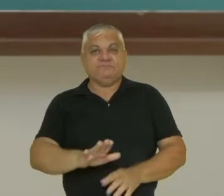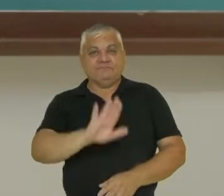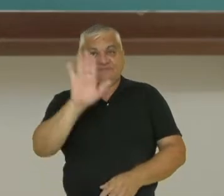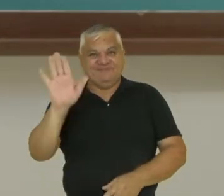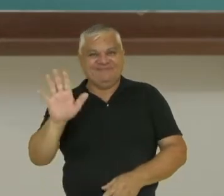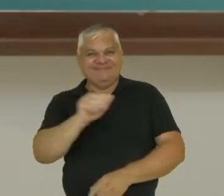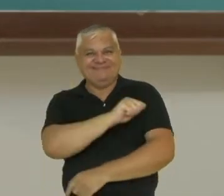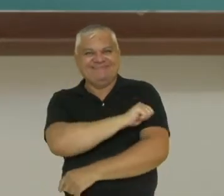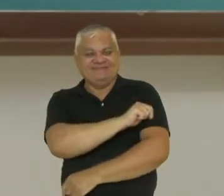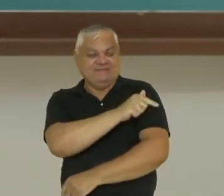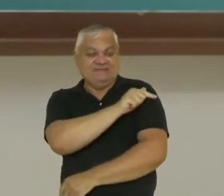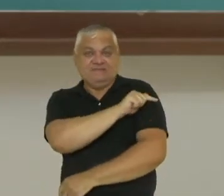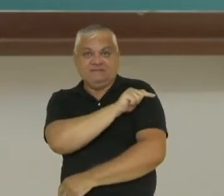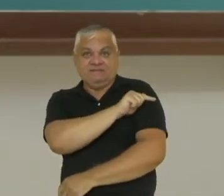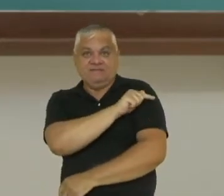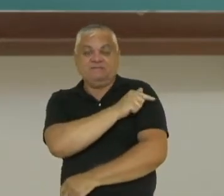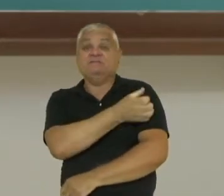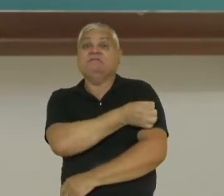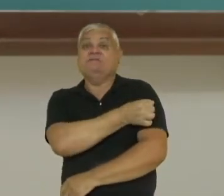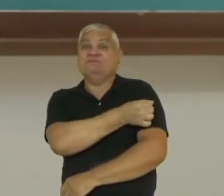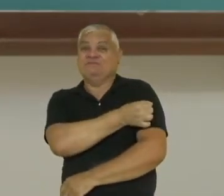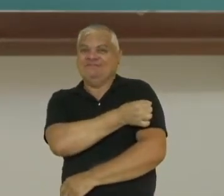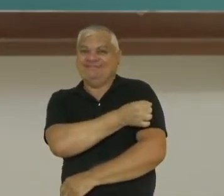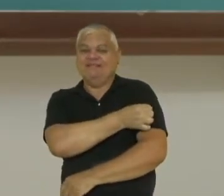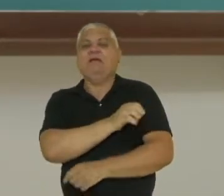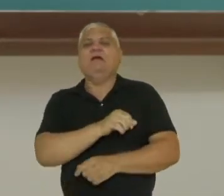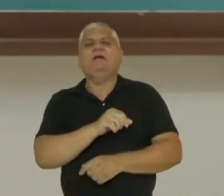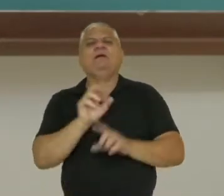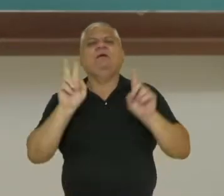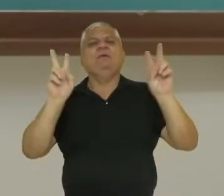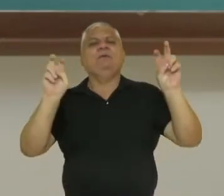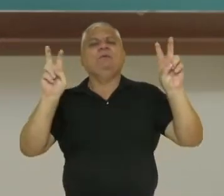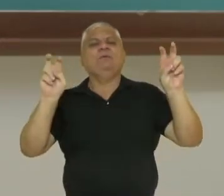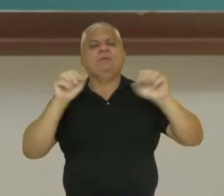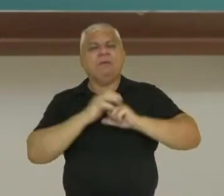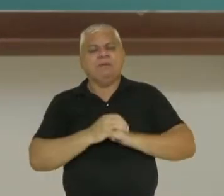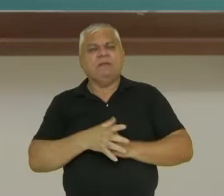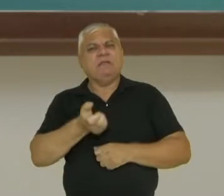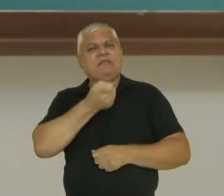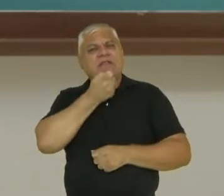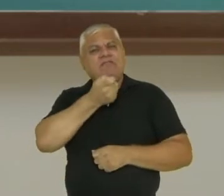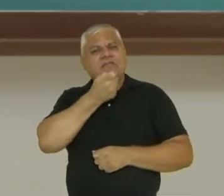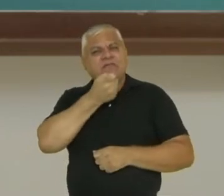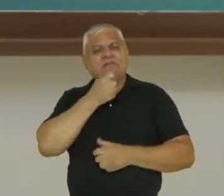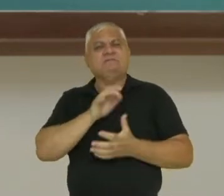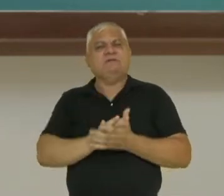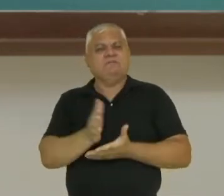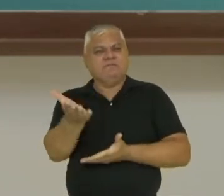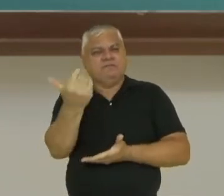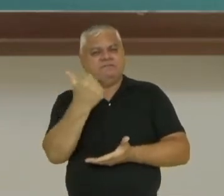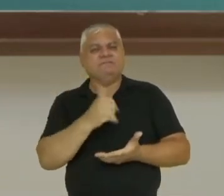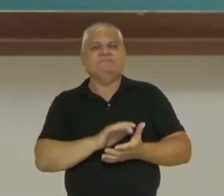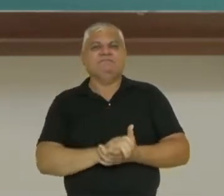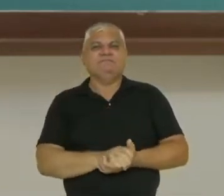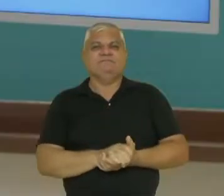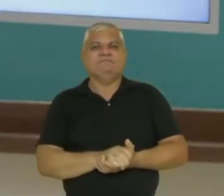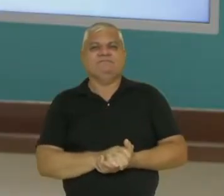Olá, estudantes do sexto ano! Neste vídeo vamos falar sobre o gênero entrevista. Acompanhem comigo.